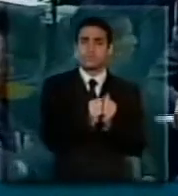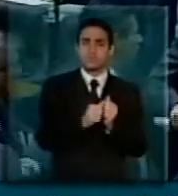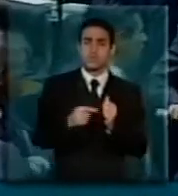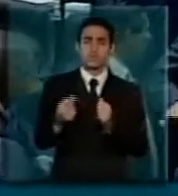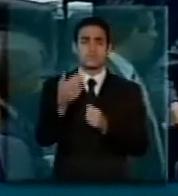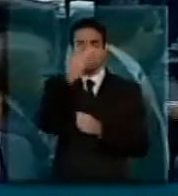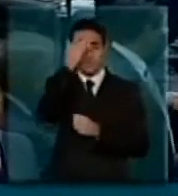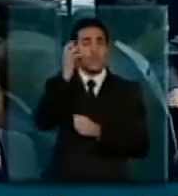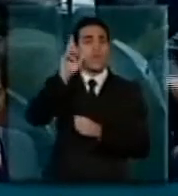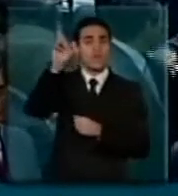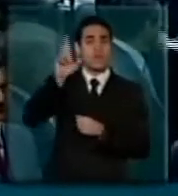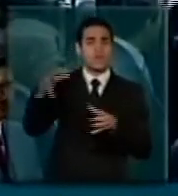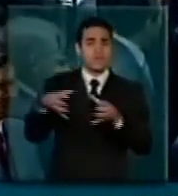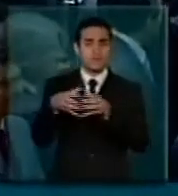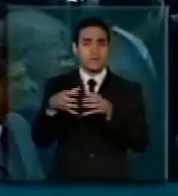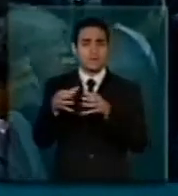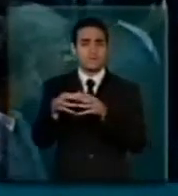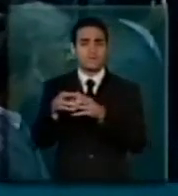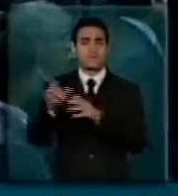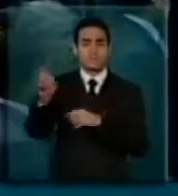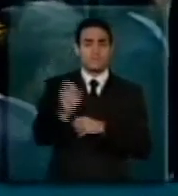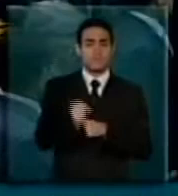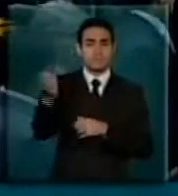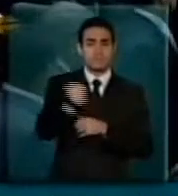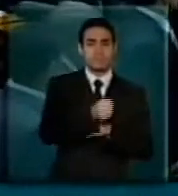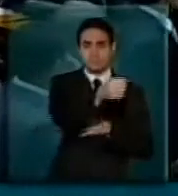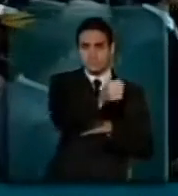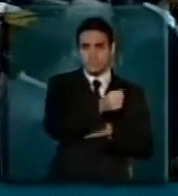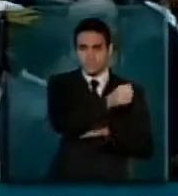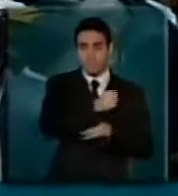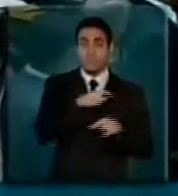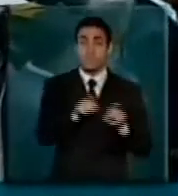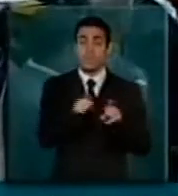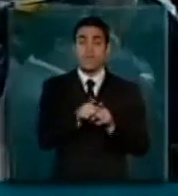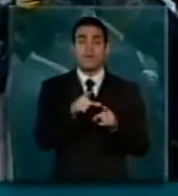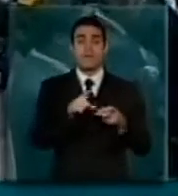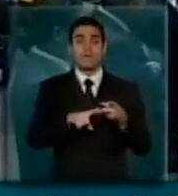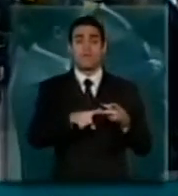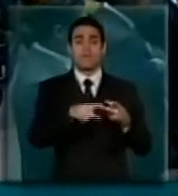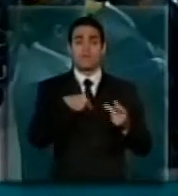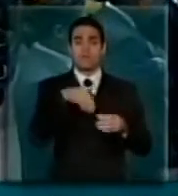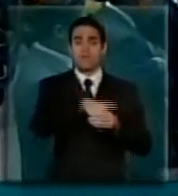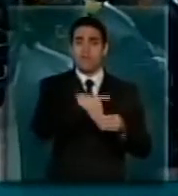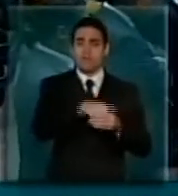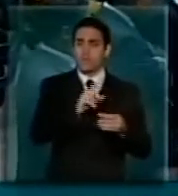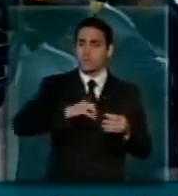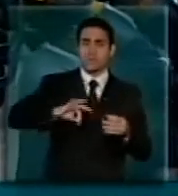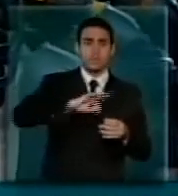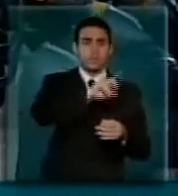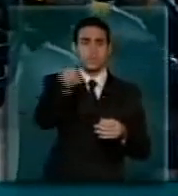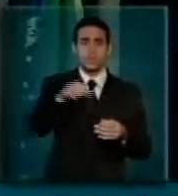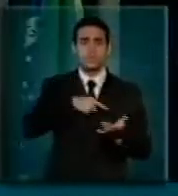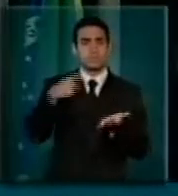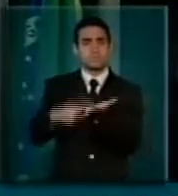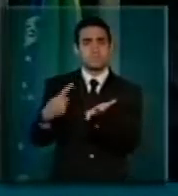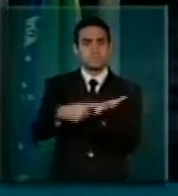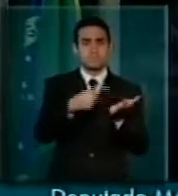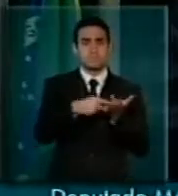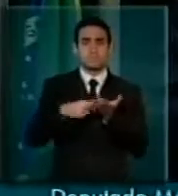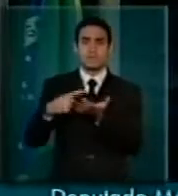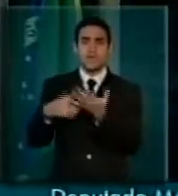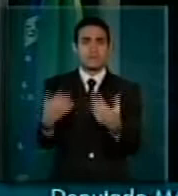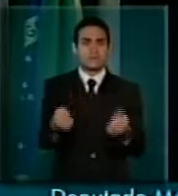partidários e foi votado por consenso, por consenso